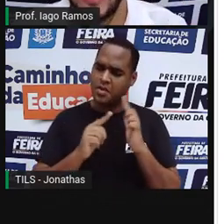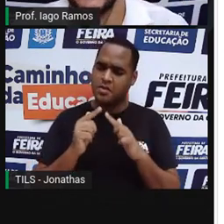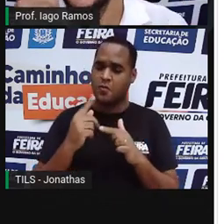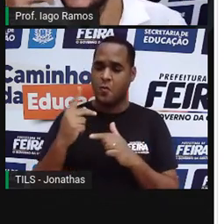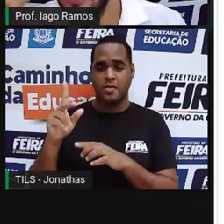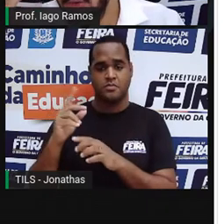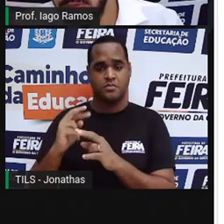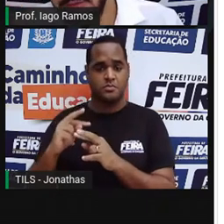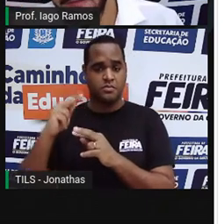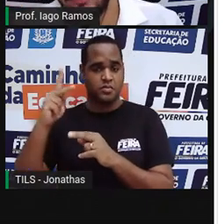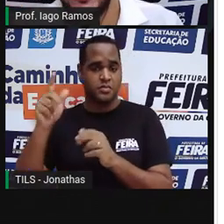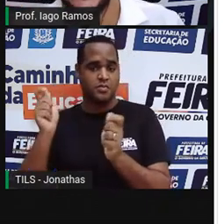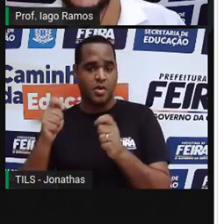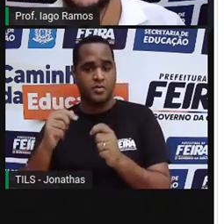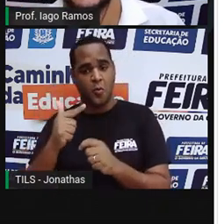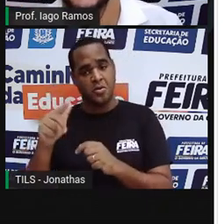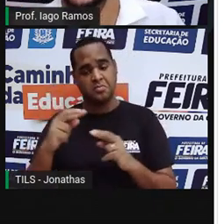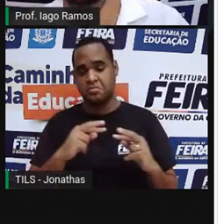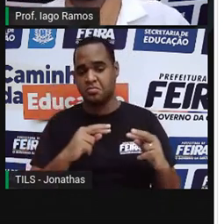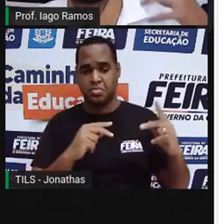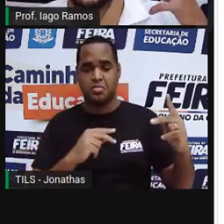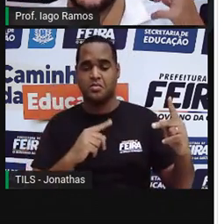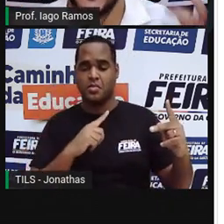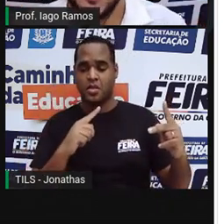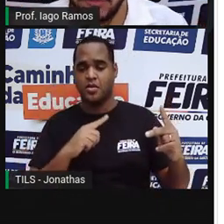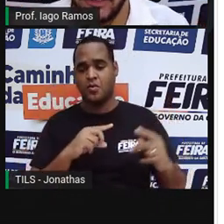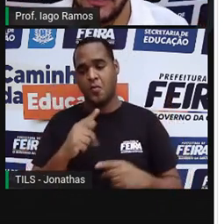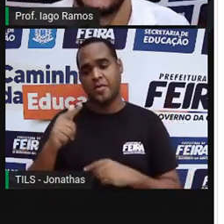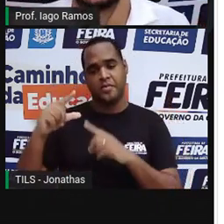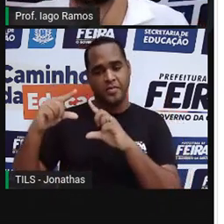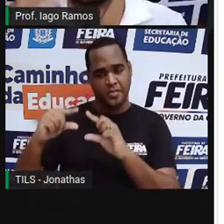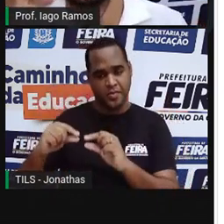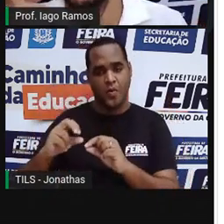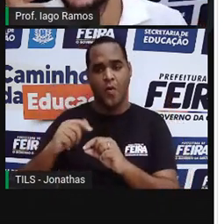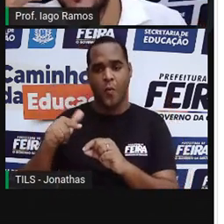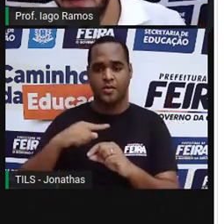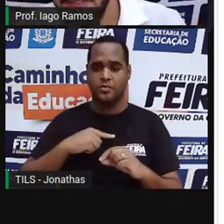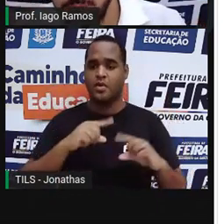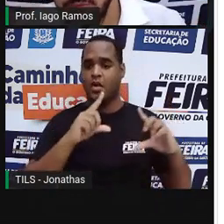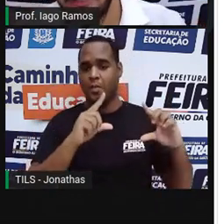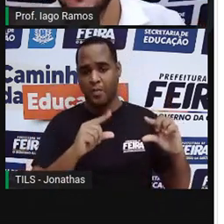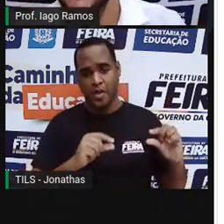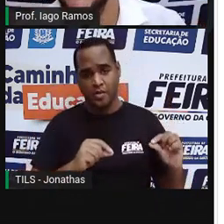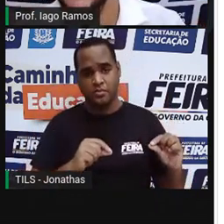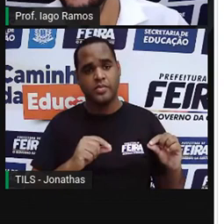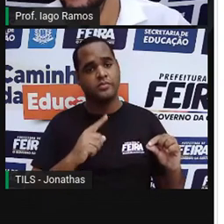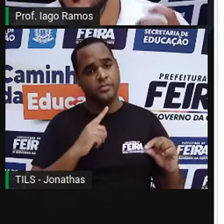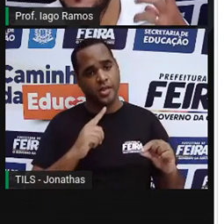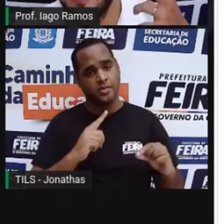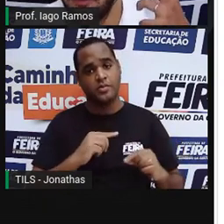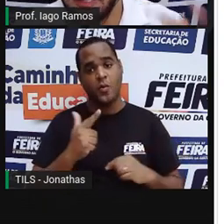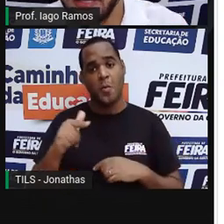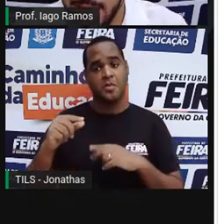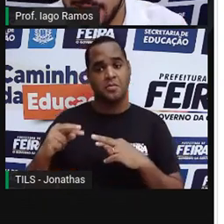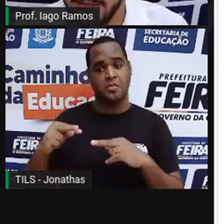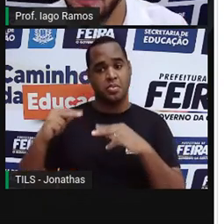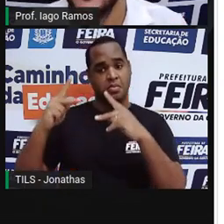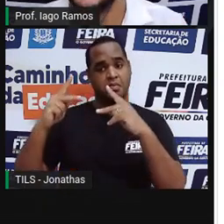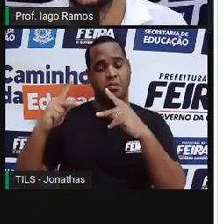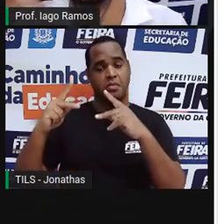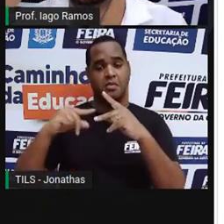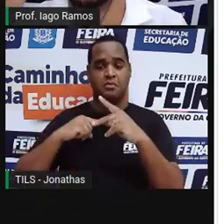aumentar e a outra vai aumentar. Uma vai diminuir e a outra vai diminuir. Uma vai aumentar